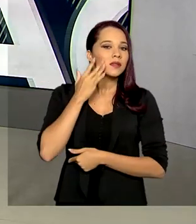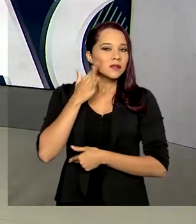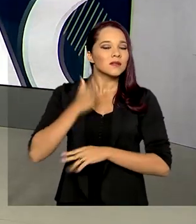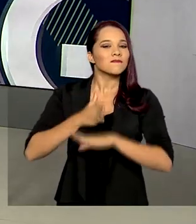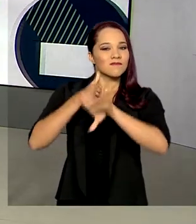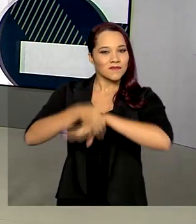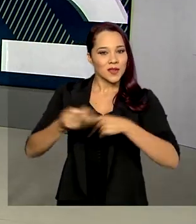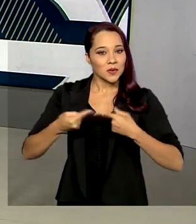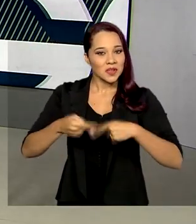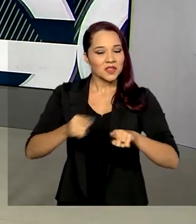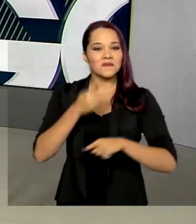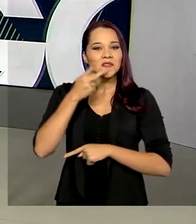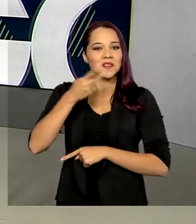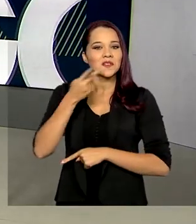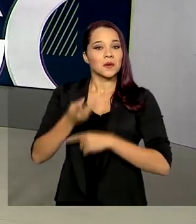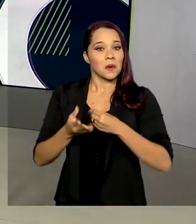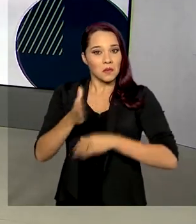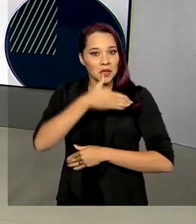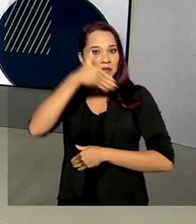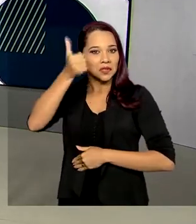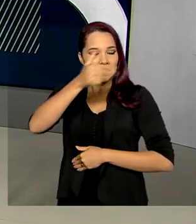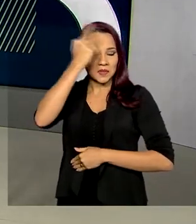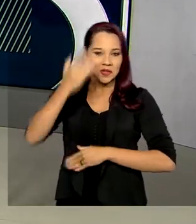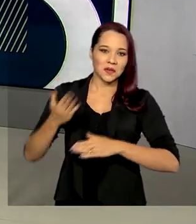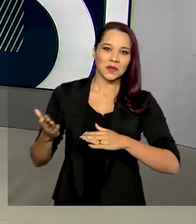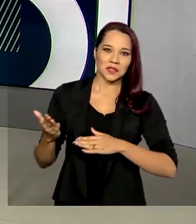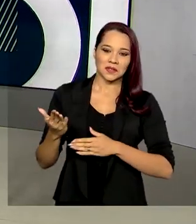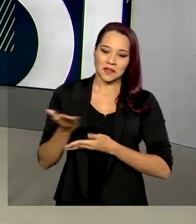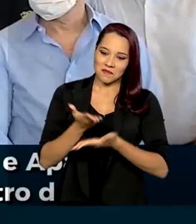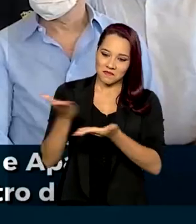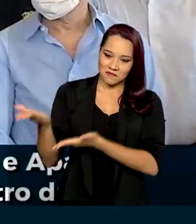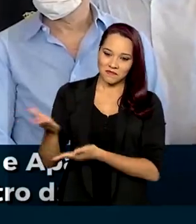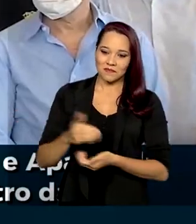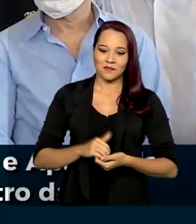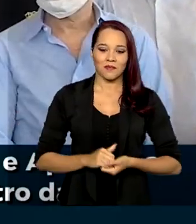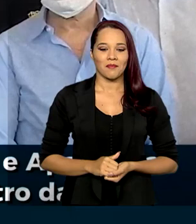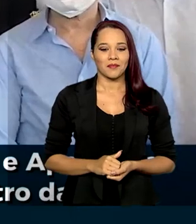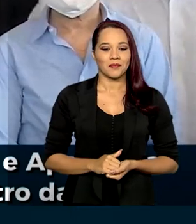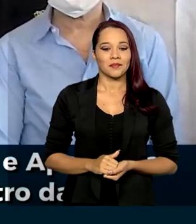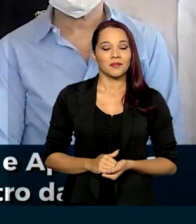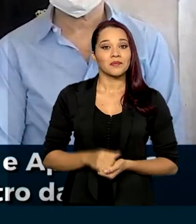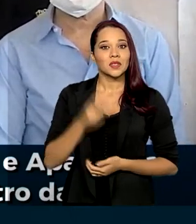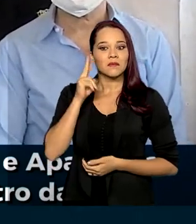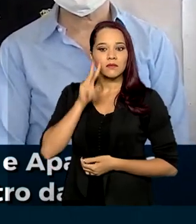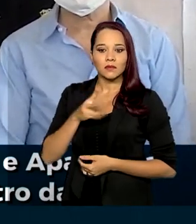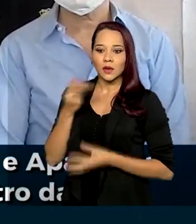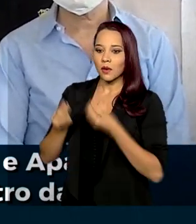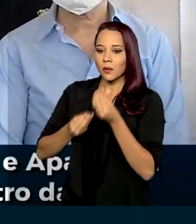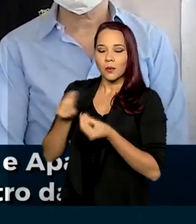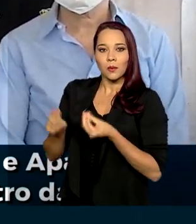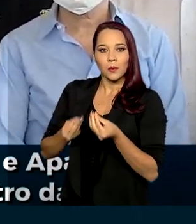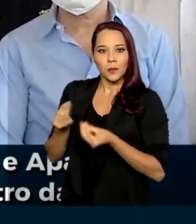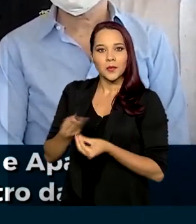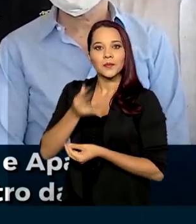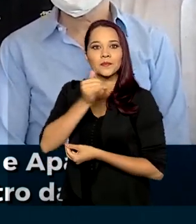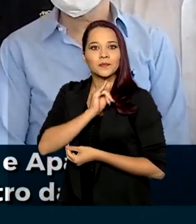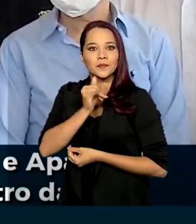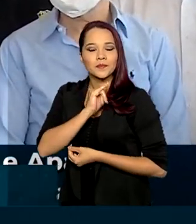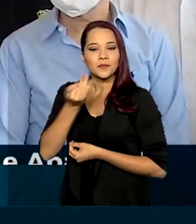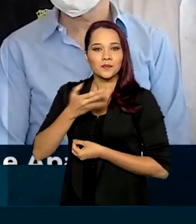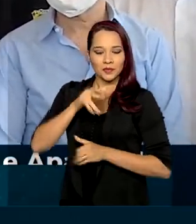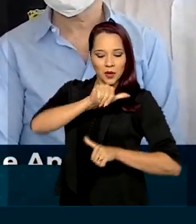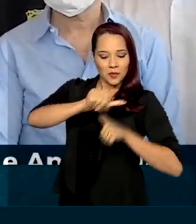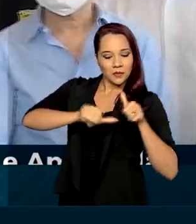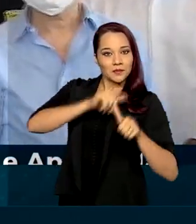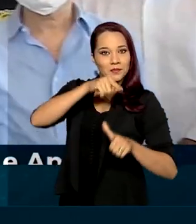e comentou os benefícios das melhorias para quem passa por lá. Olha como está ficando, por exemplo, a restauração